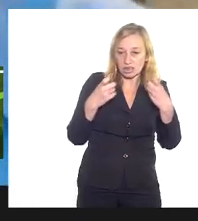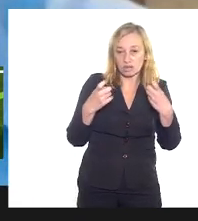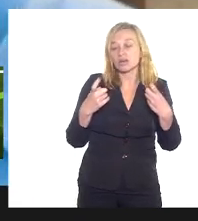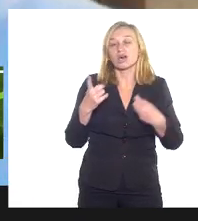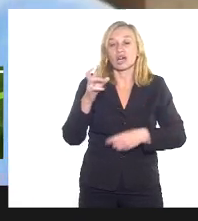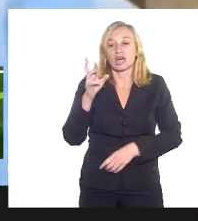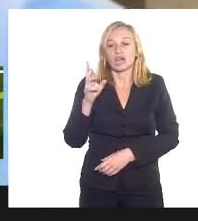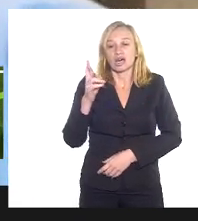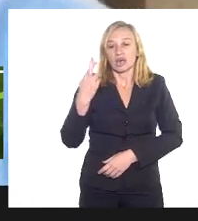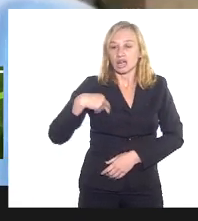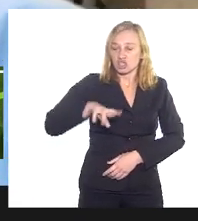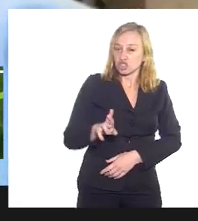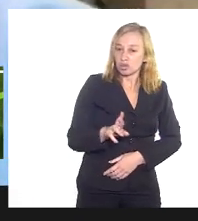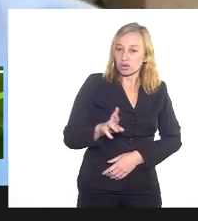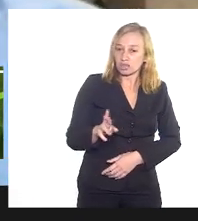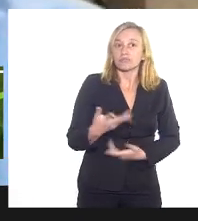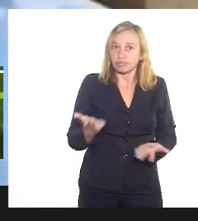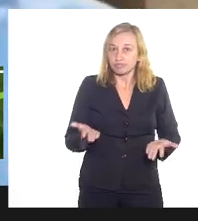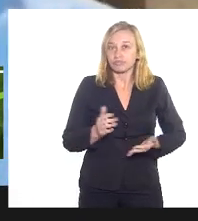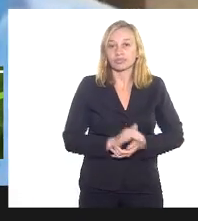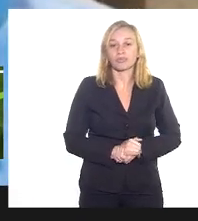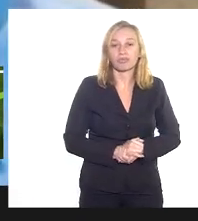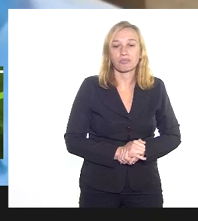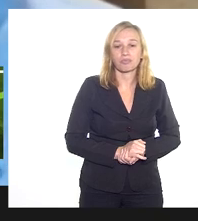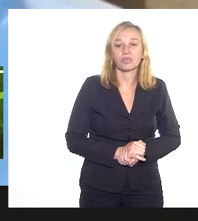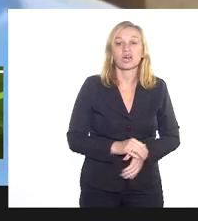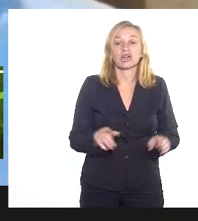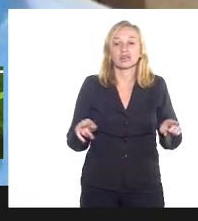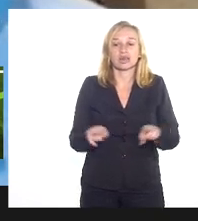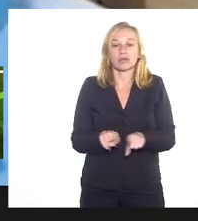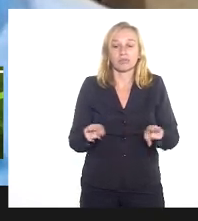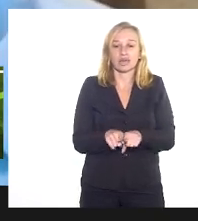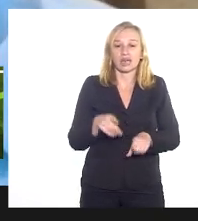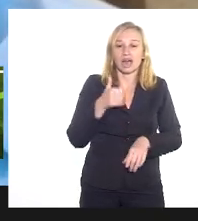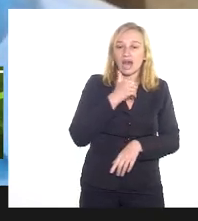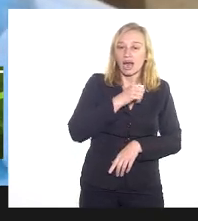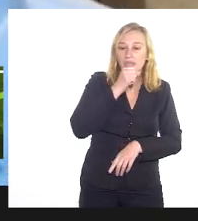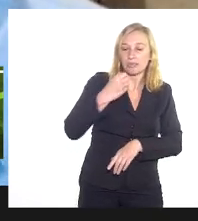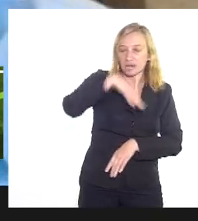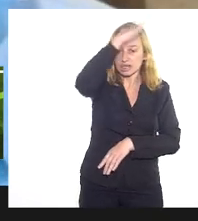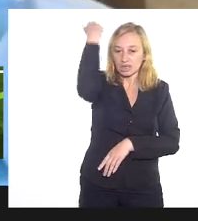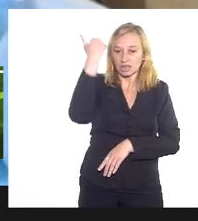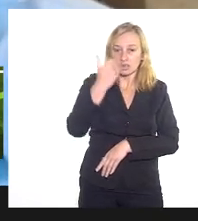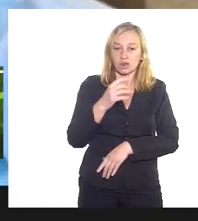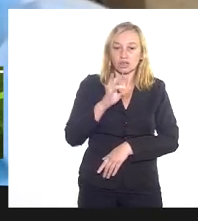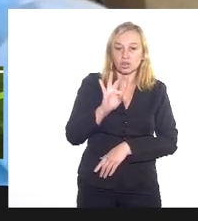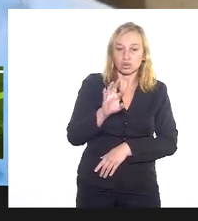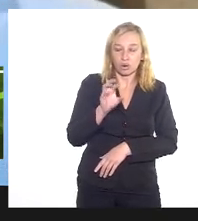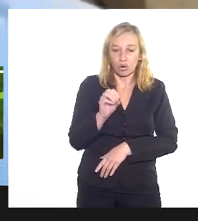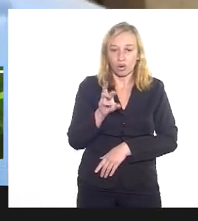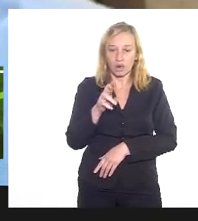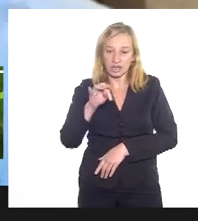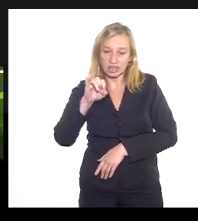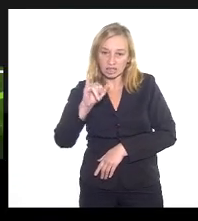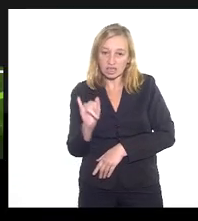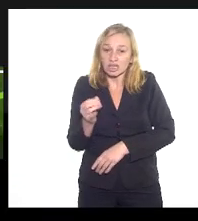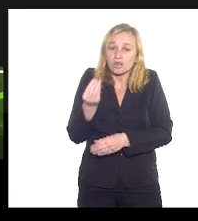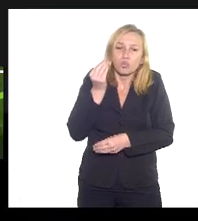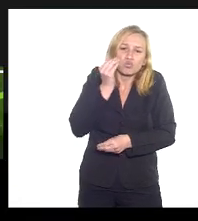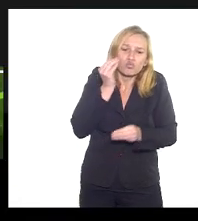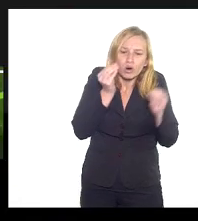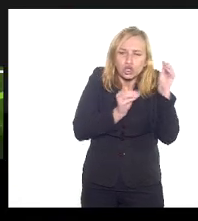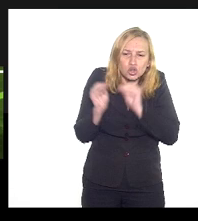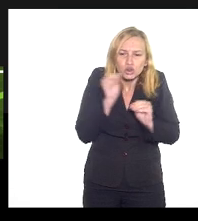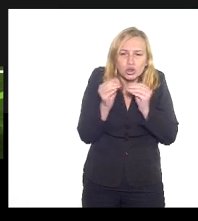retomar. Existia. E a mãe Torodi, eu queria dar um beijo carinhoso e respeitoso